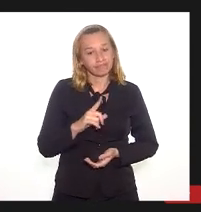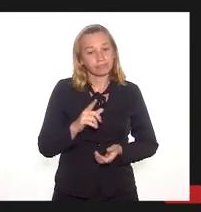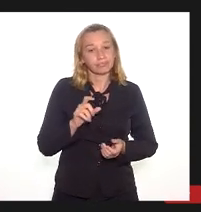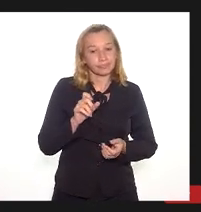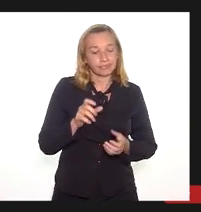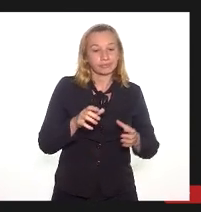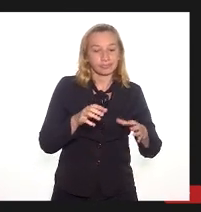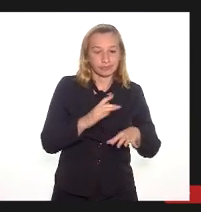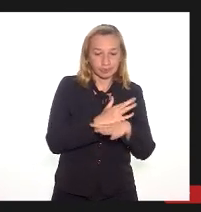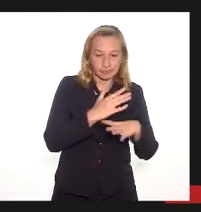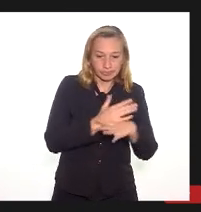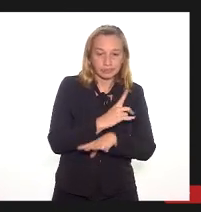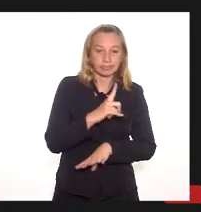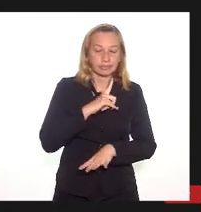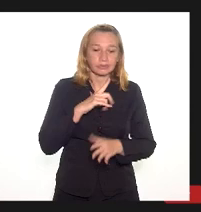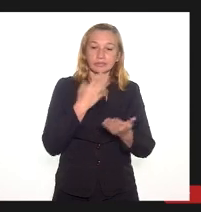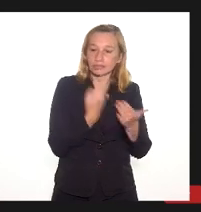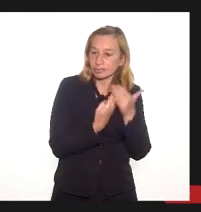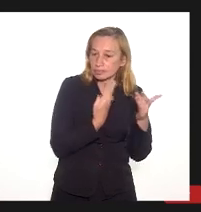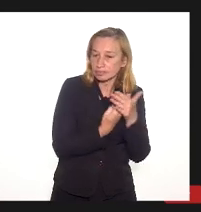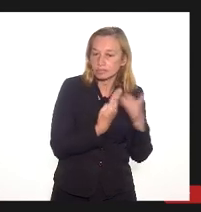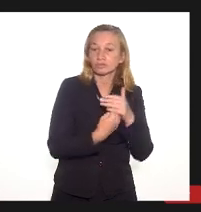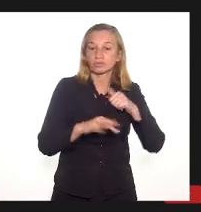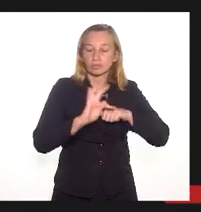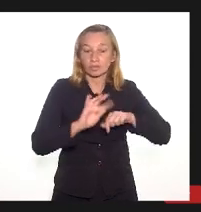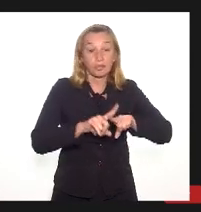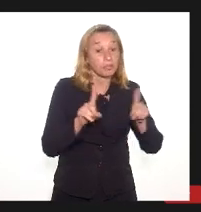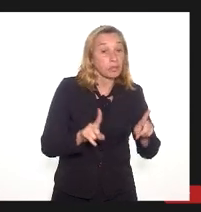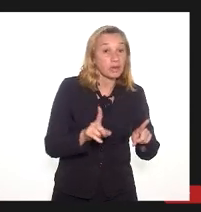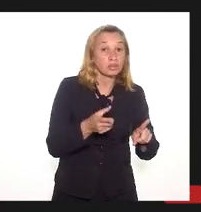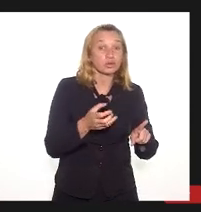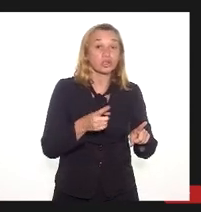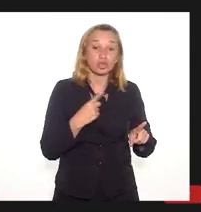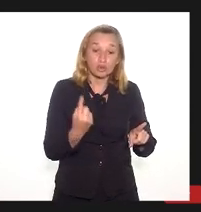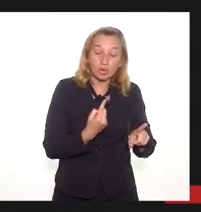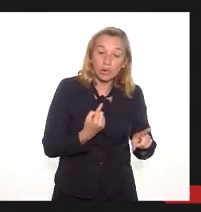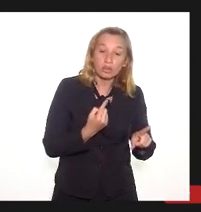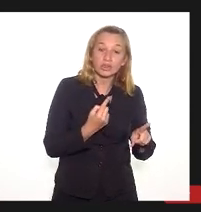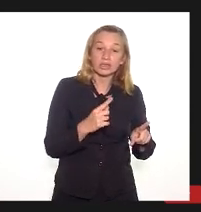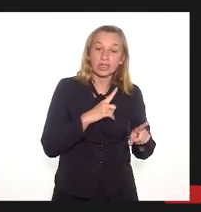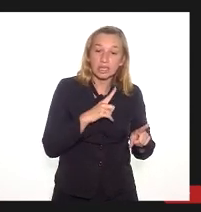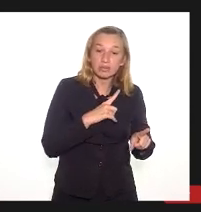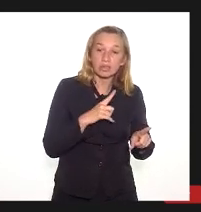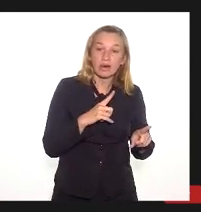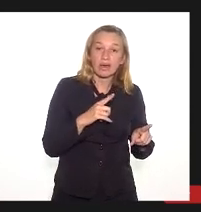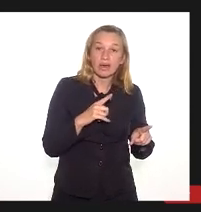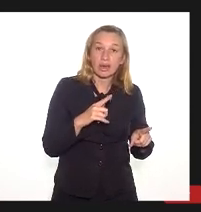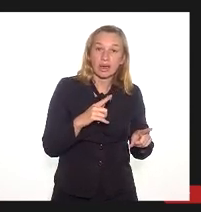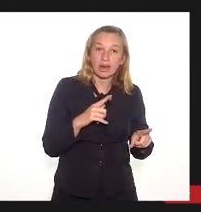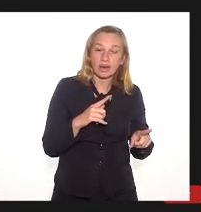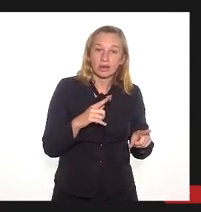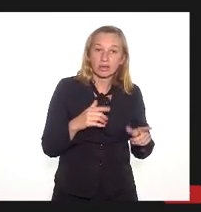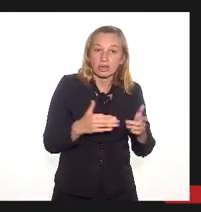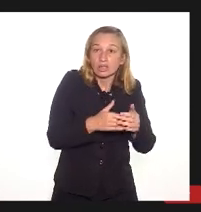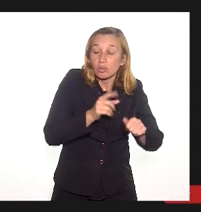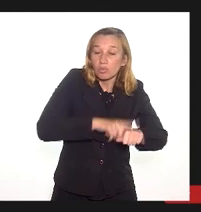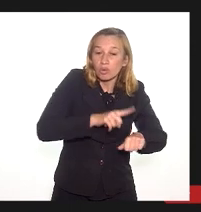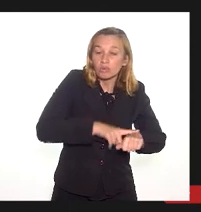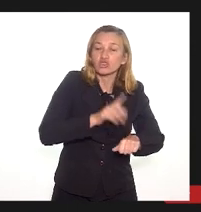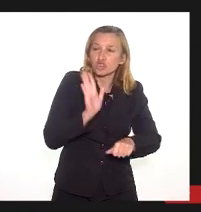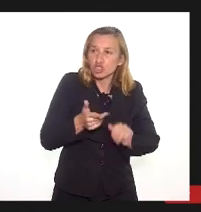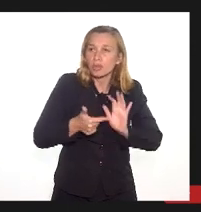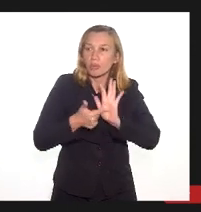necessidade, de fato, de vários estudos técnicos, mais, mas o que nós temos até o momento já